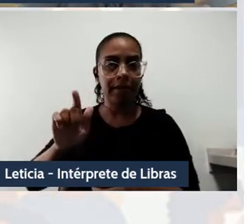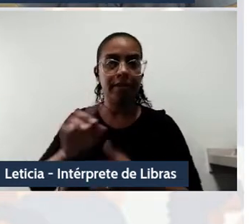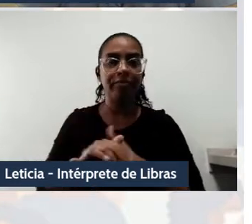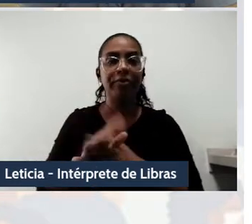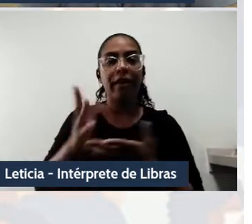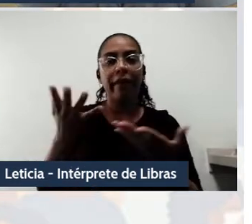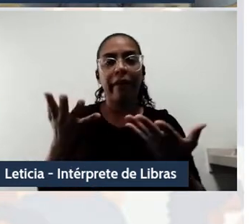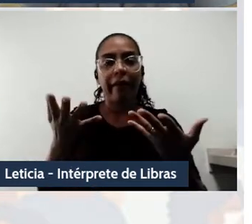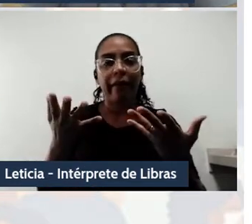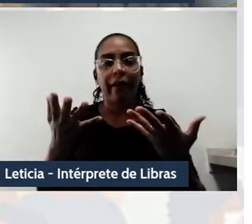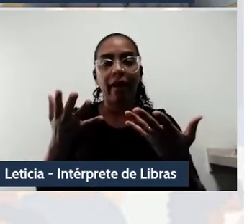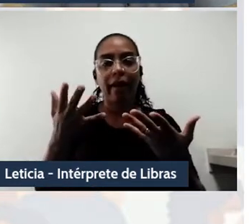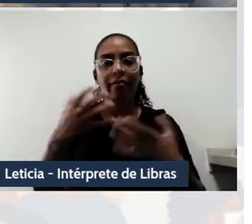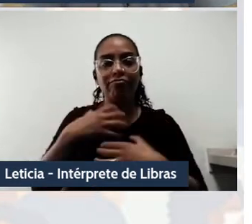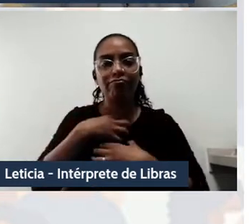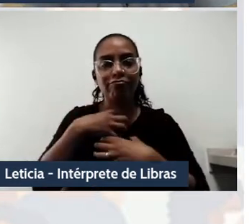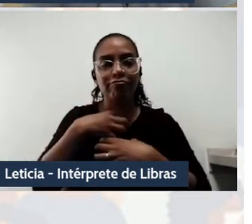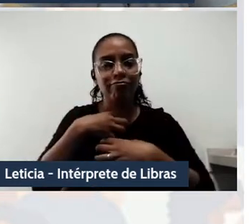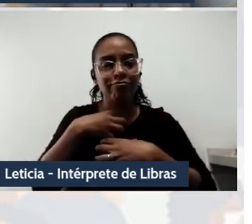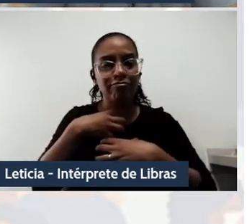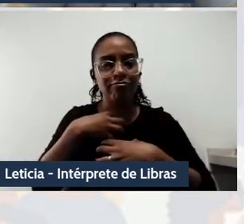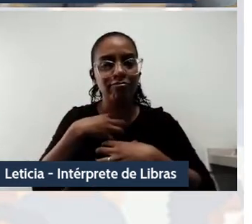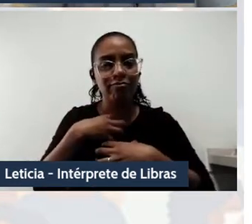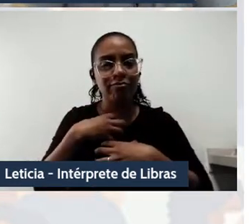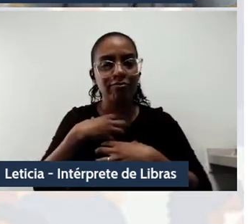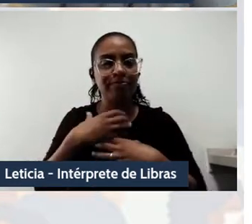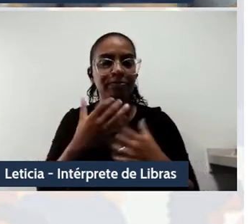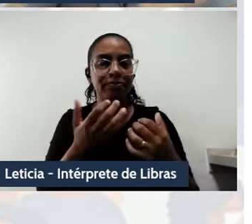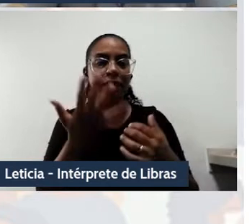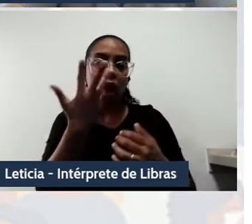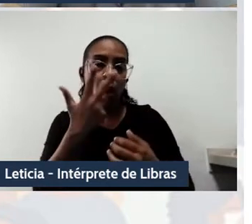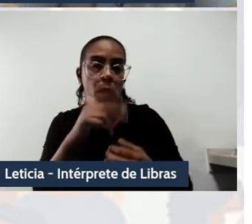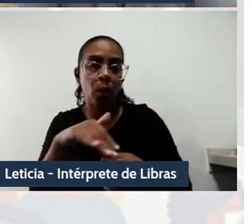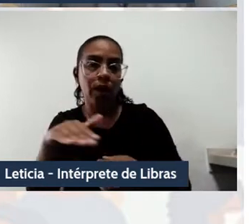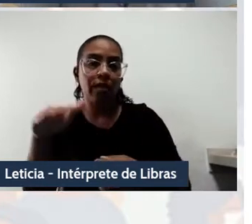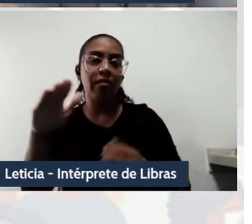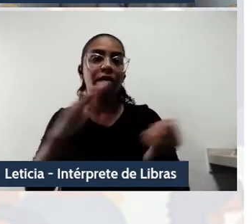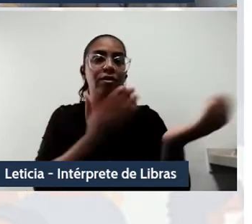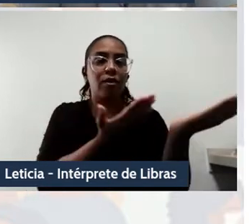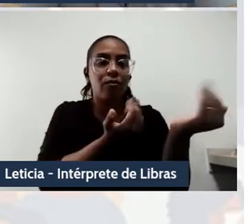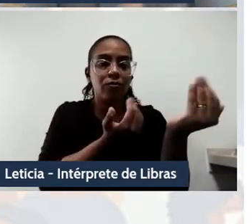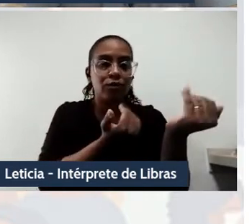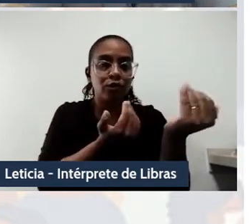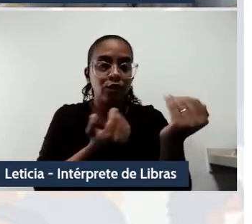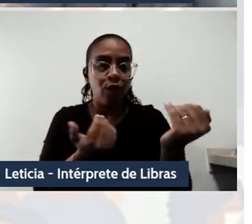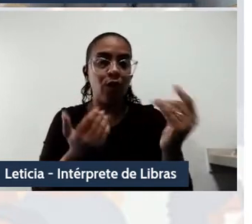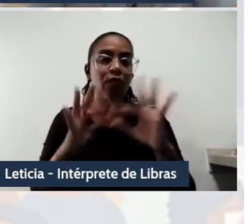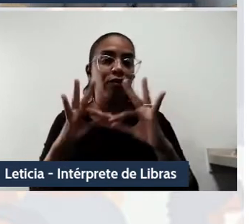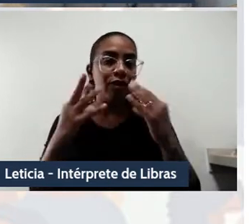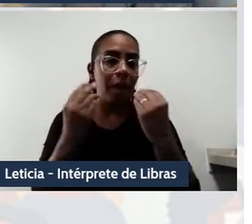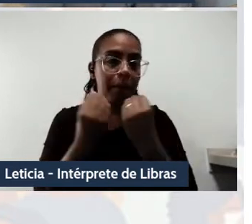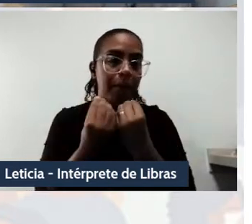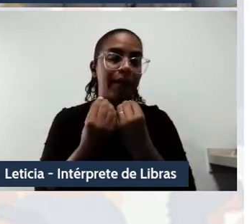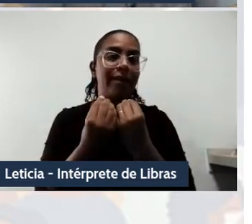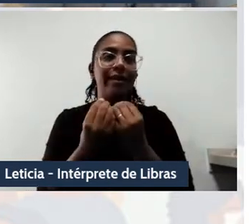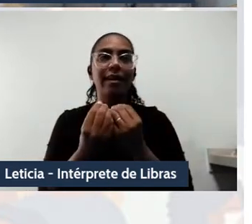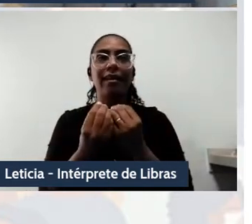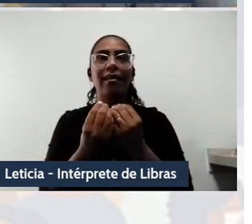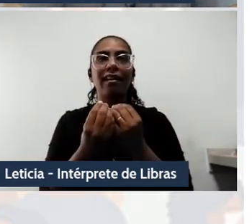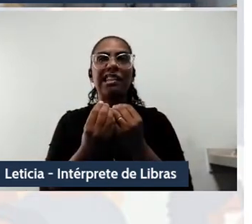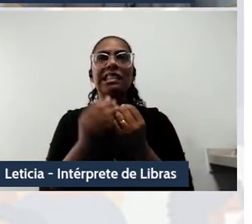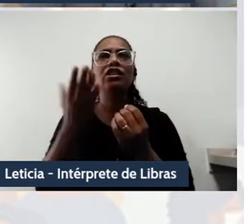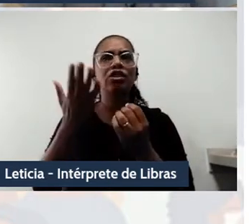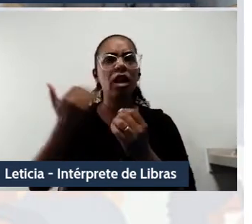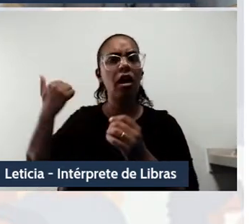comportamento e da interação de crianças e jovens em ambientes escolares, familiares. Desde a pandemia tem sido comum